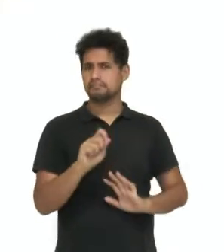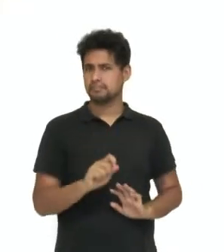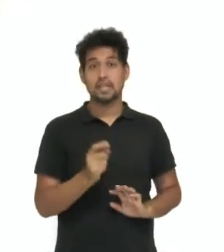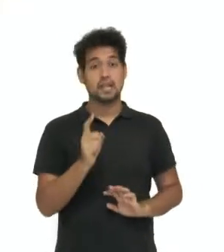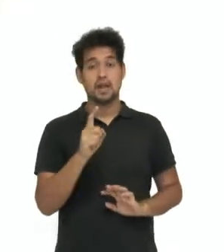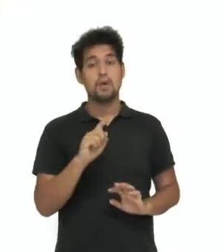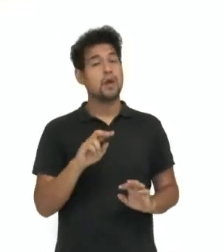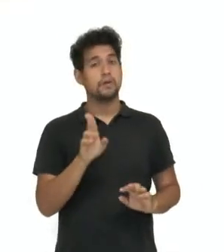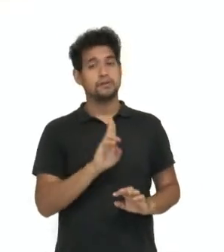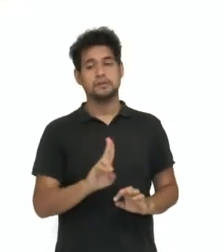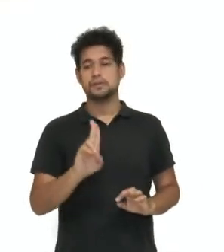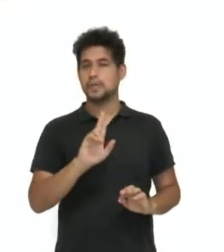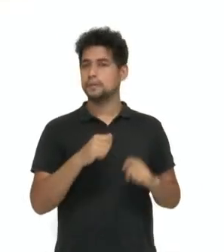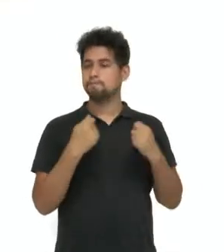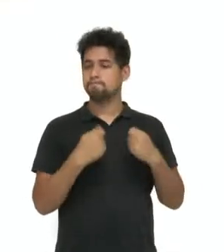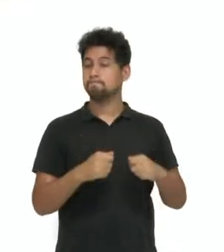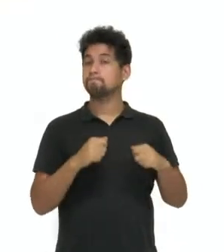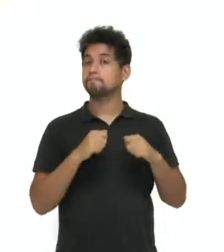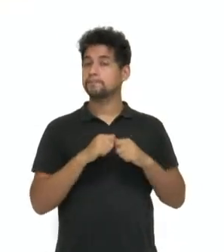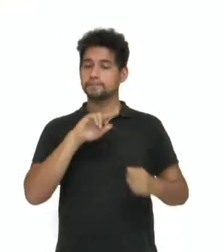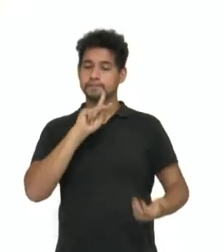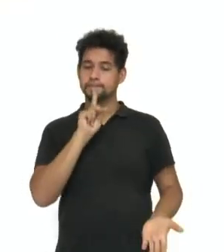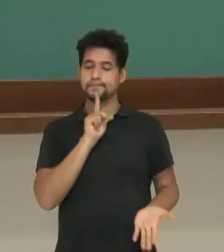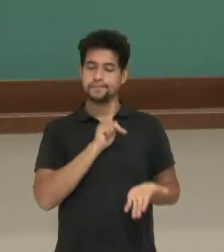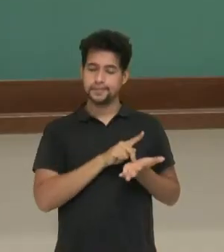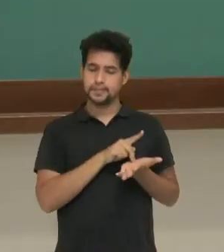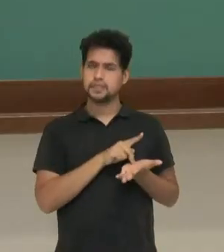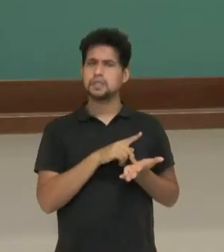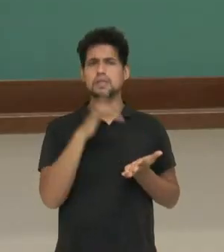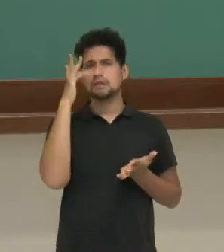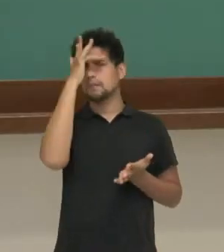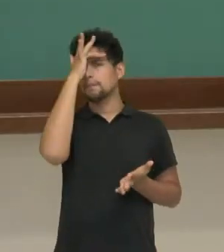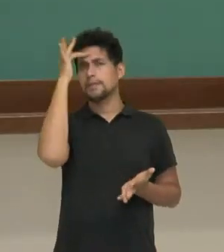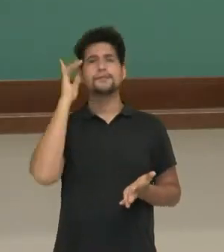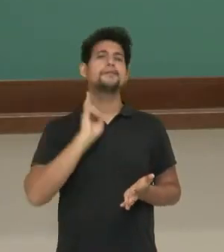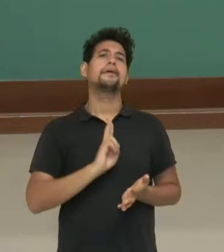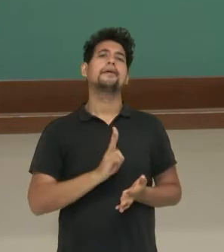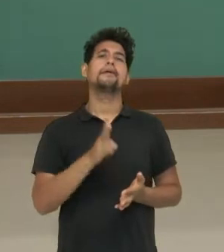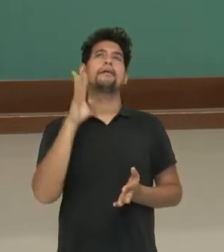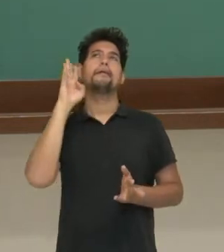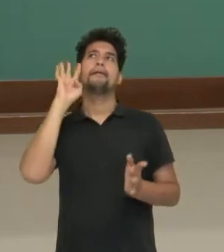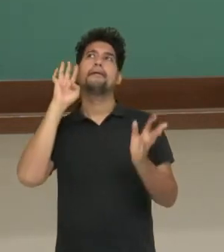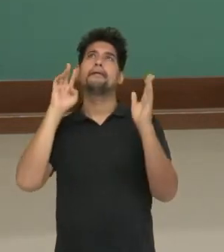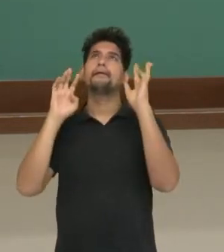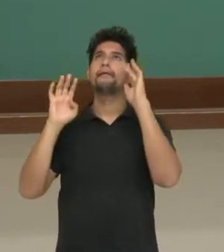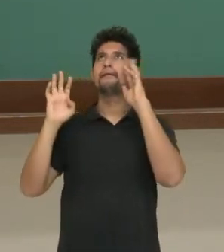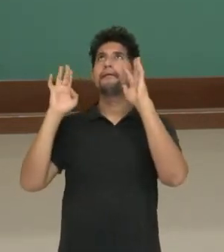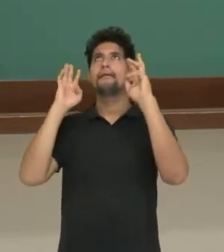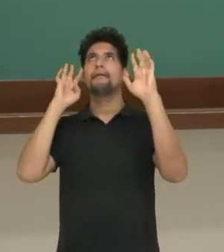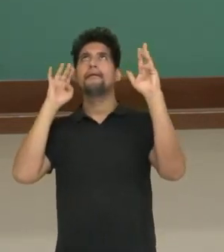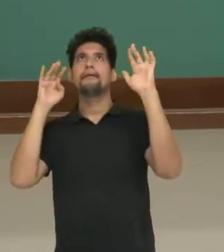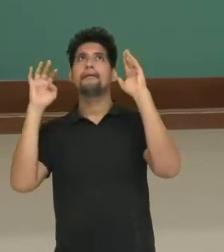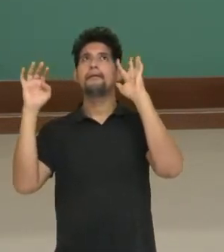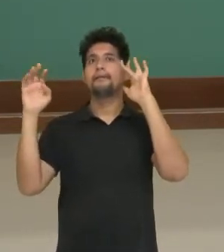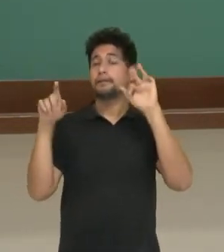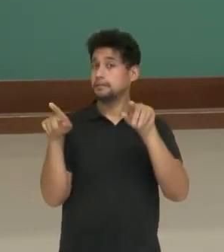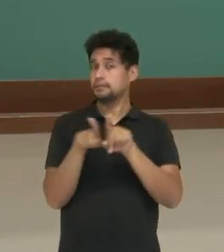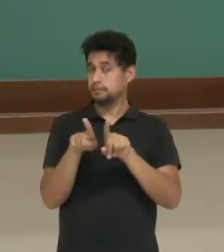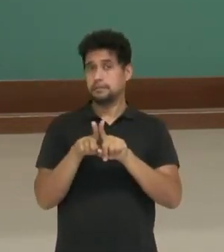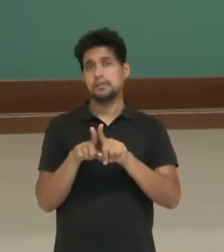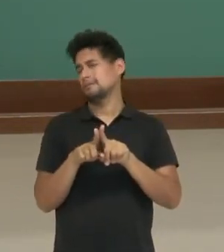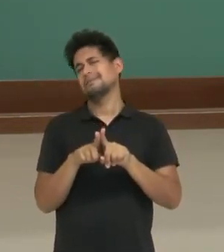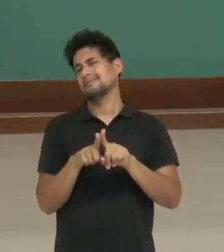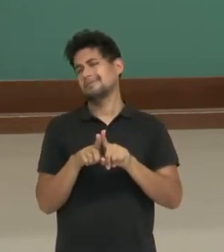usados necessariamente dados da realidade. Então, quando uma pessoa está fantasiando, ela não está necessariamente